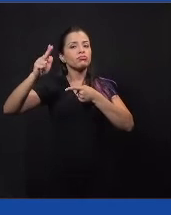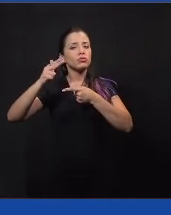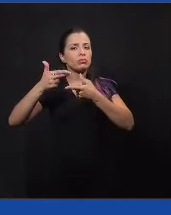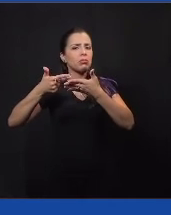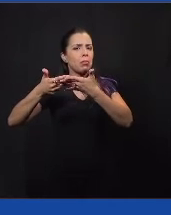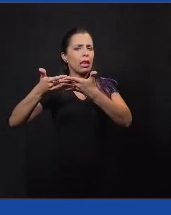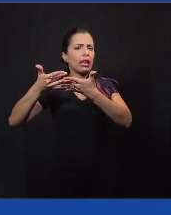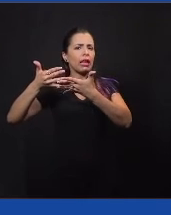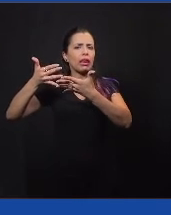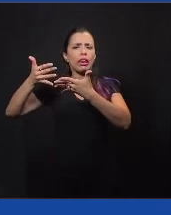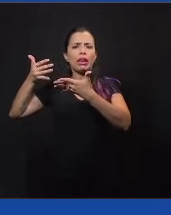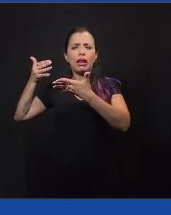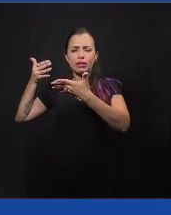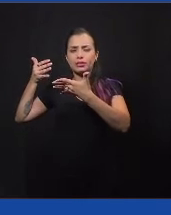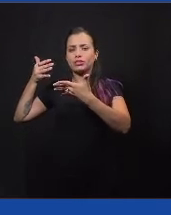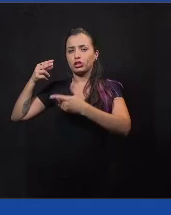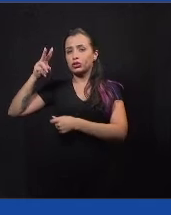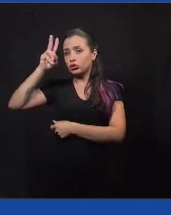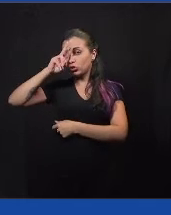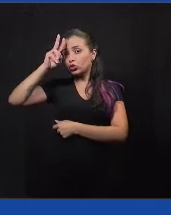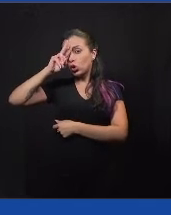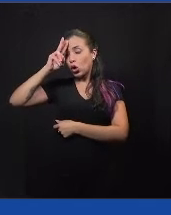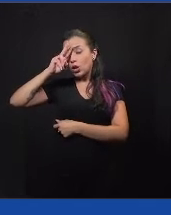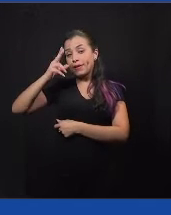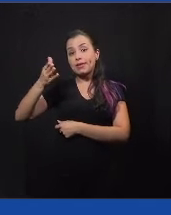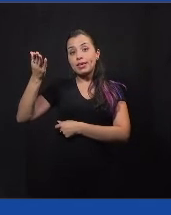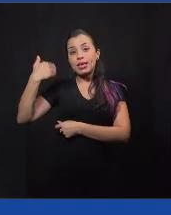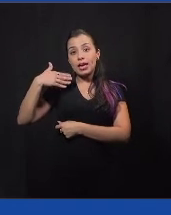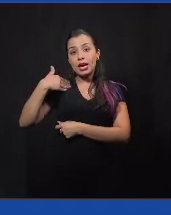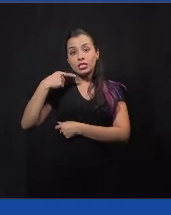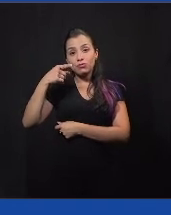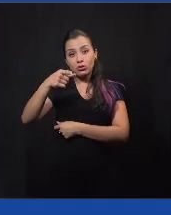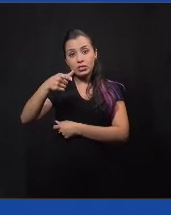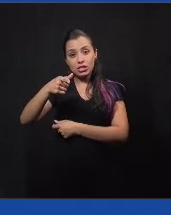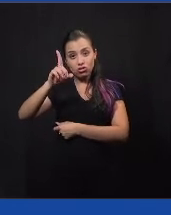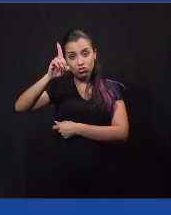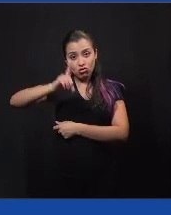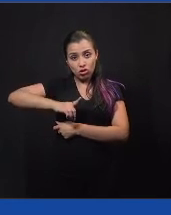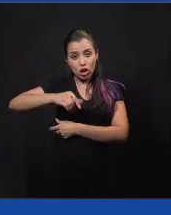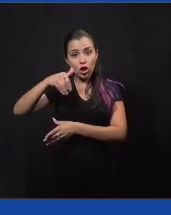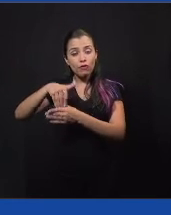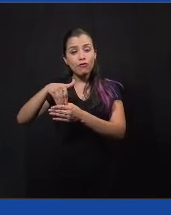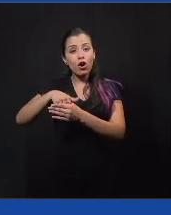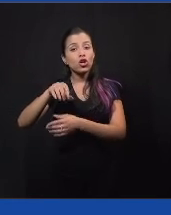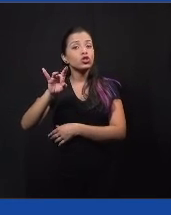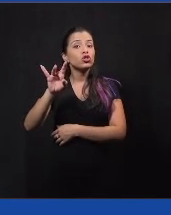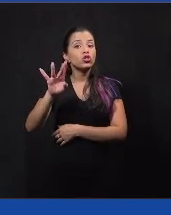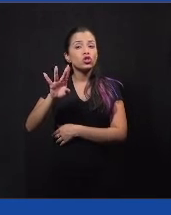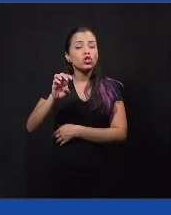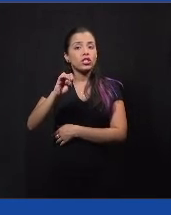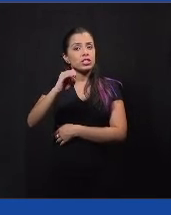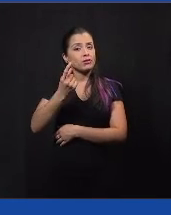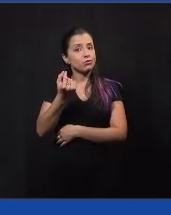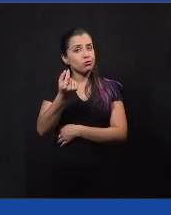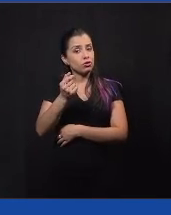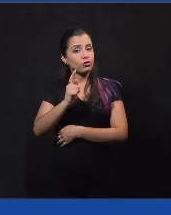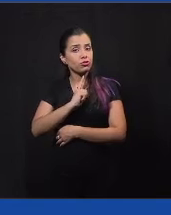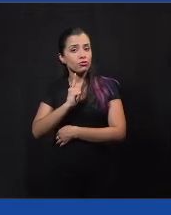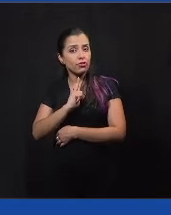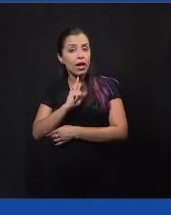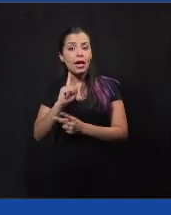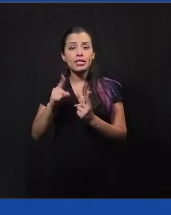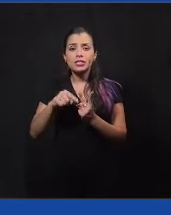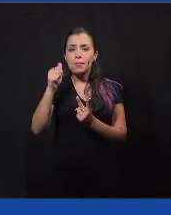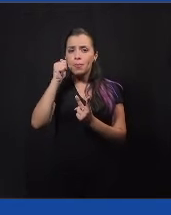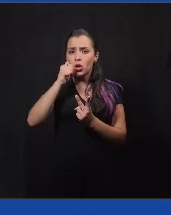o voto era censitário, né, exigia uma renda para votar, quando as mulheres também não eram, eram proibidas de